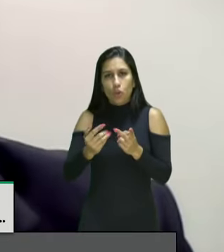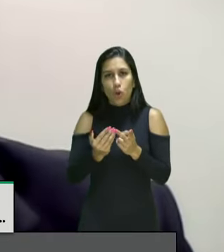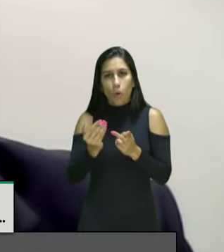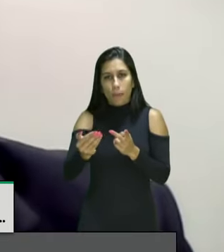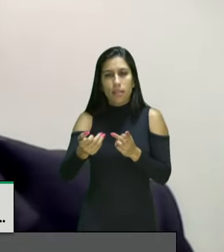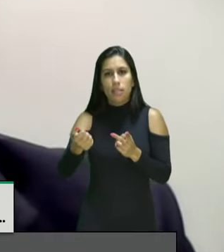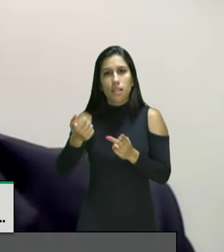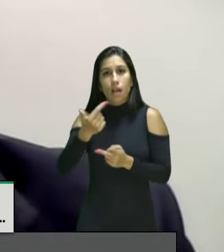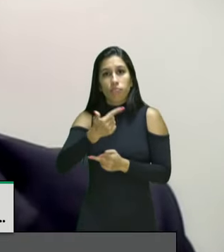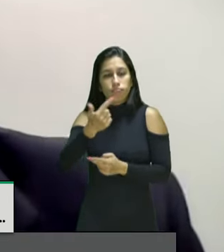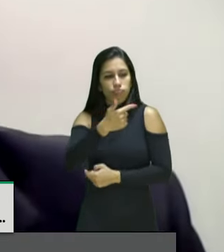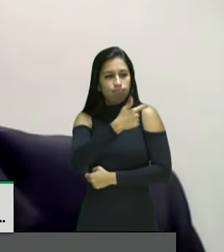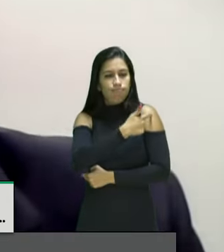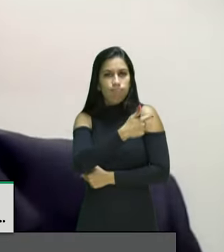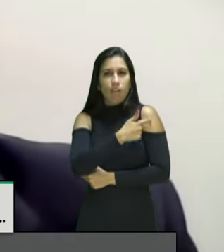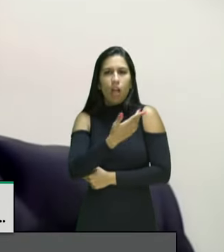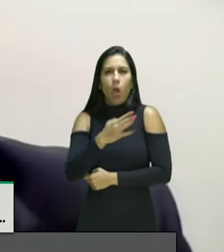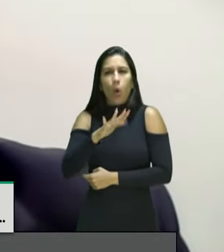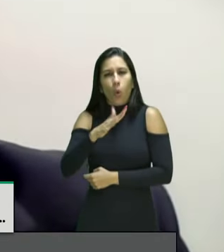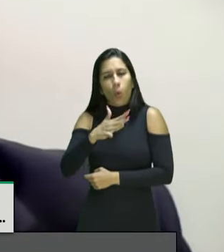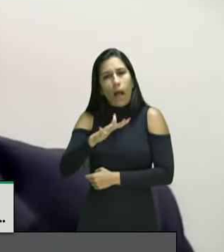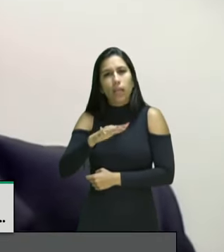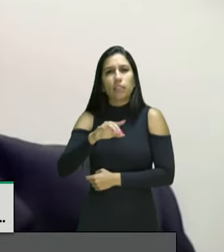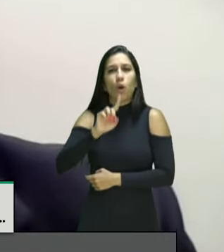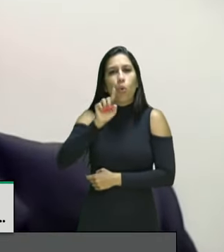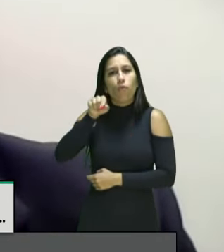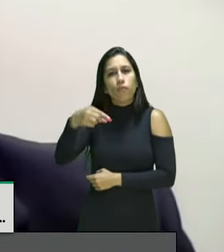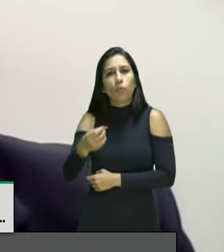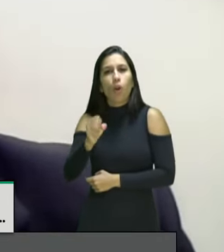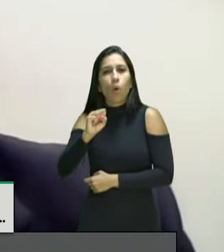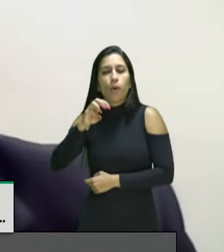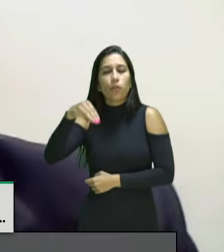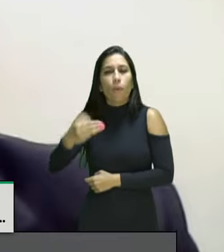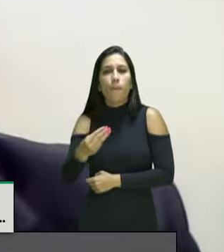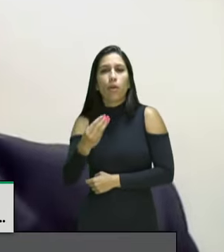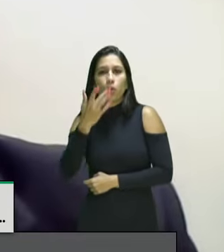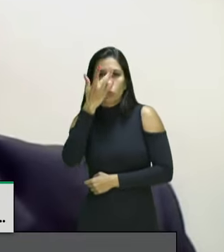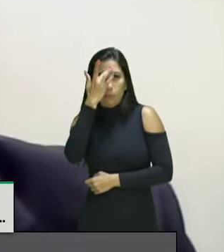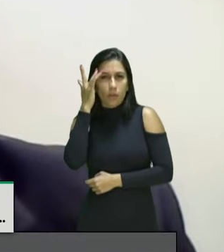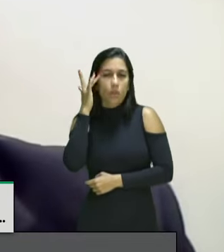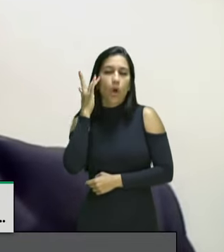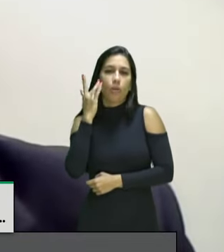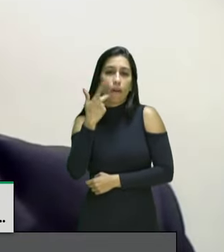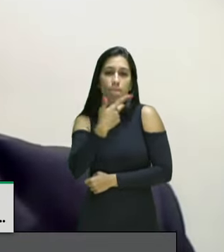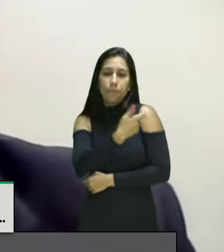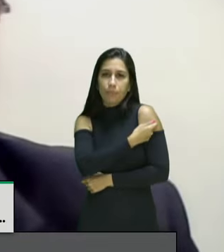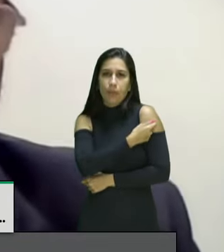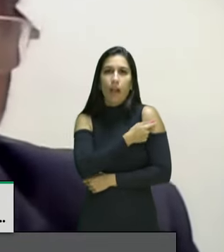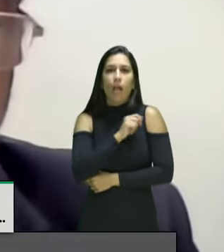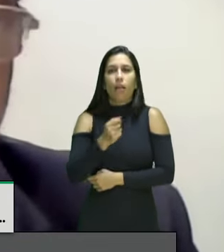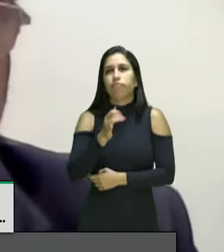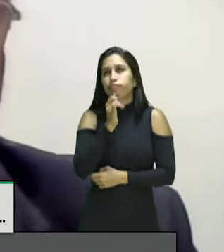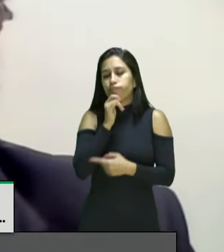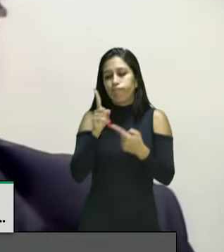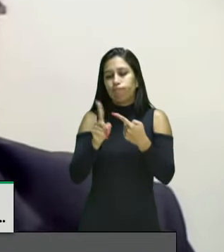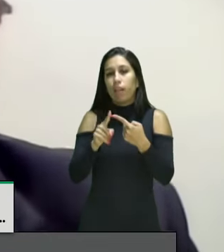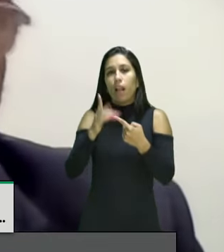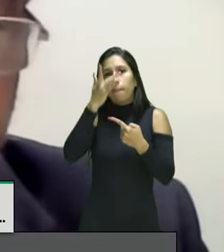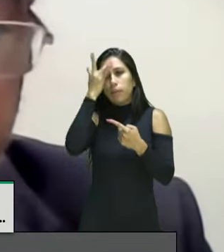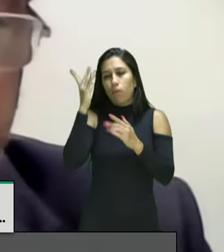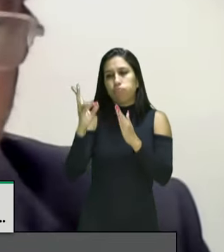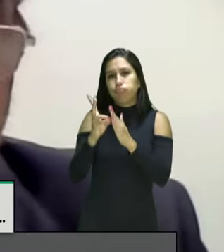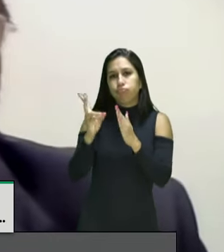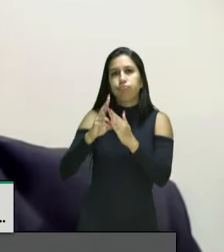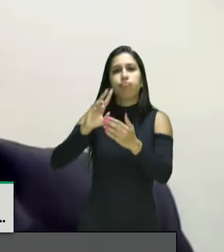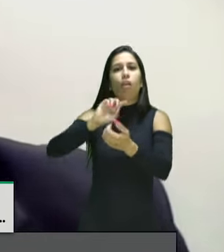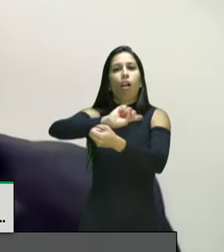de 1,8 milhões de pessoas pertencentes a povos e comunidades tradicionais, como indígenas, quilombolas e